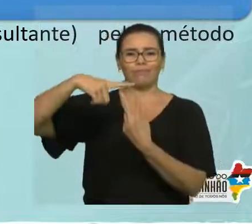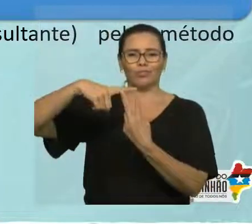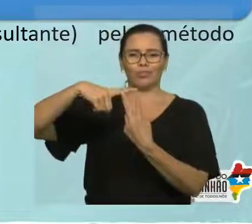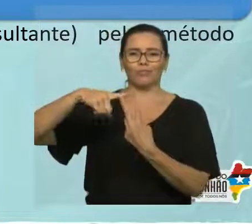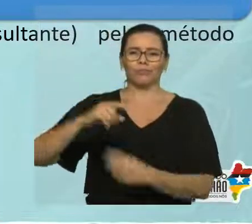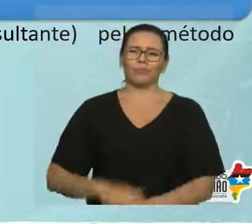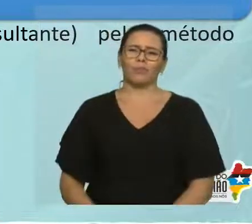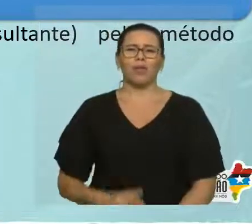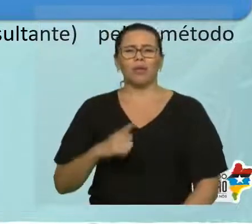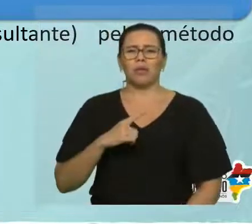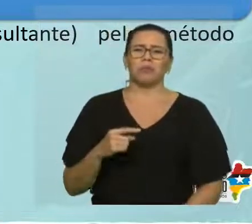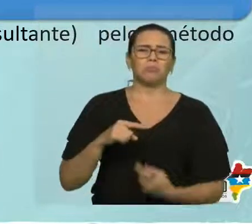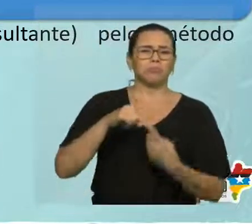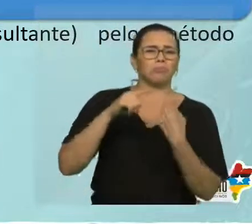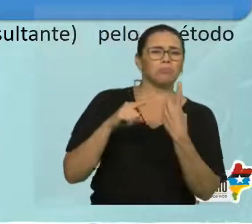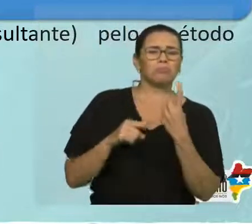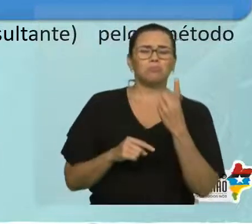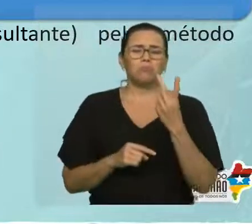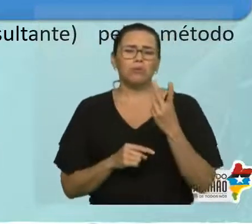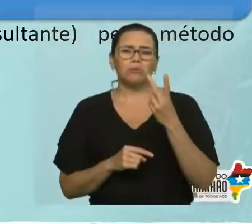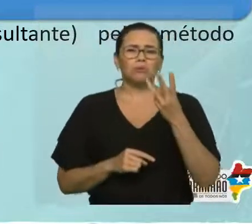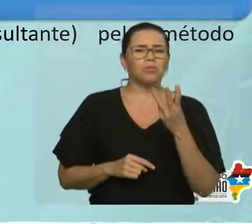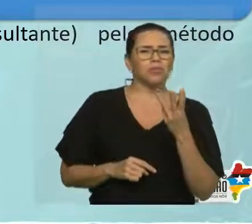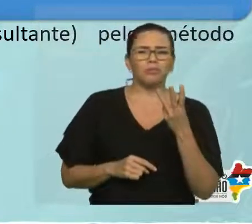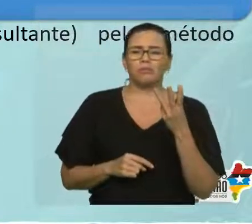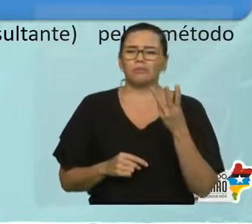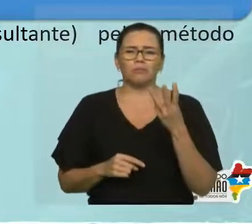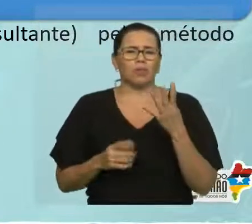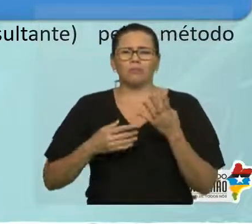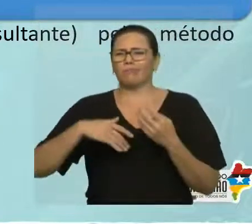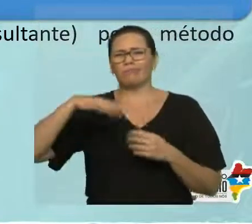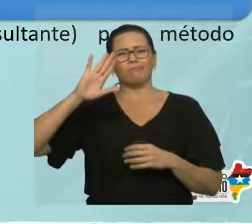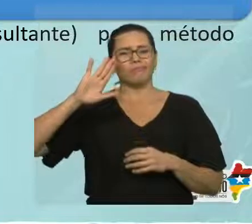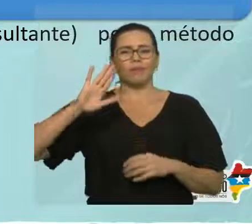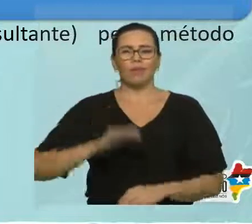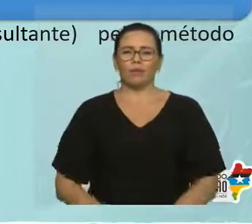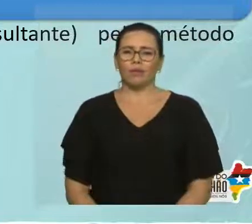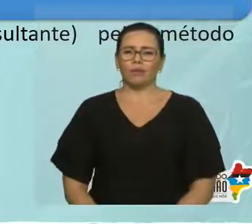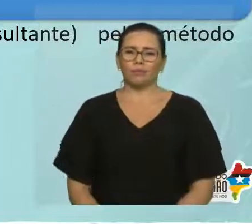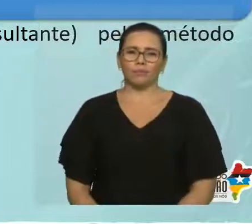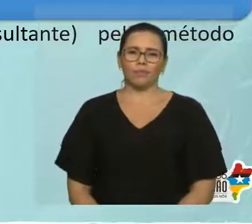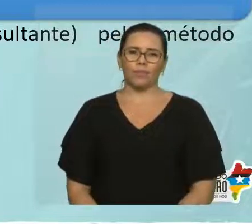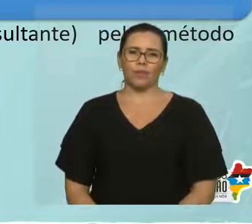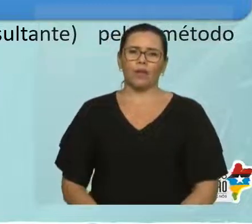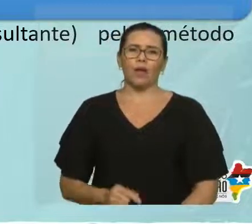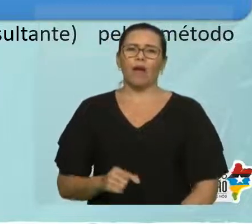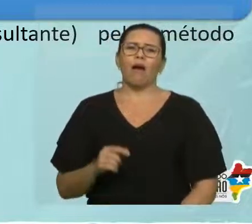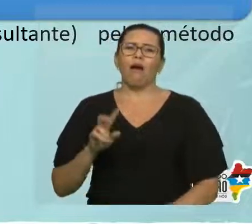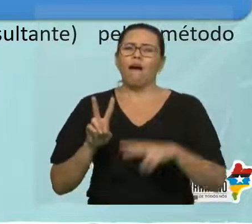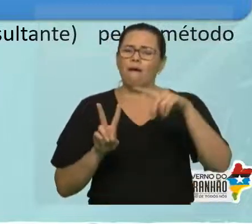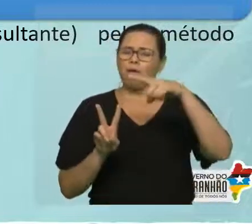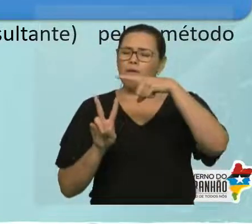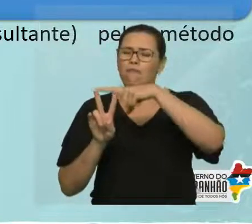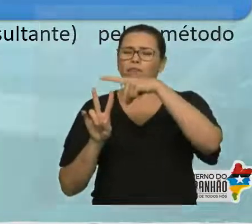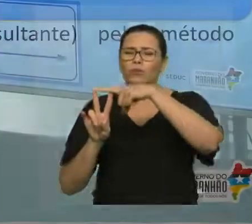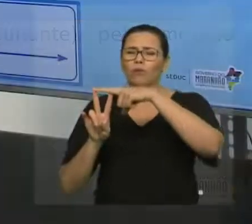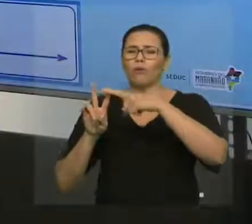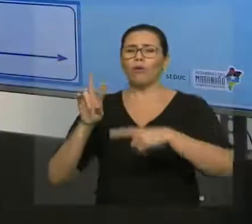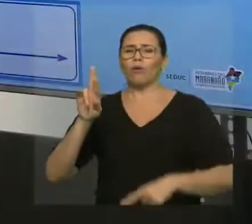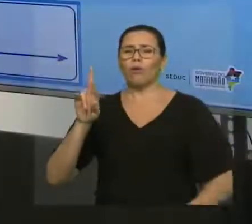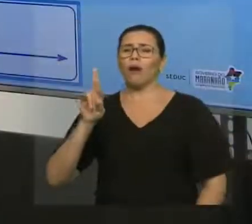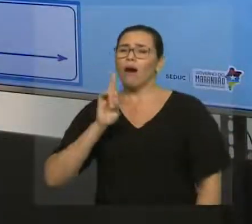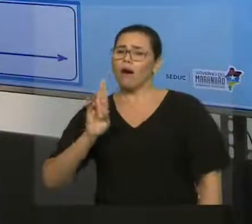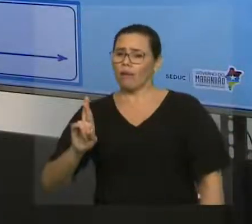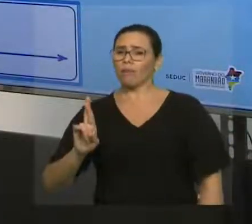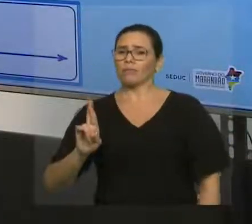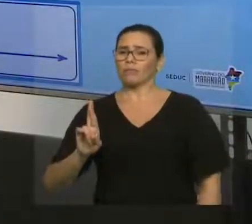associados, você vai precisar somar eles. O que é somar? É determinar um vetor resultante, ou seja, um vetor, um único vetor que